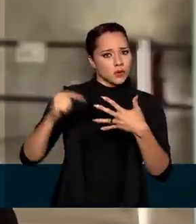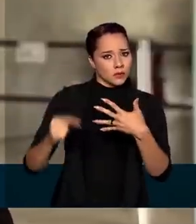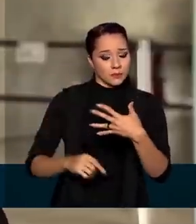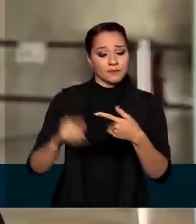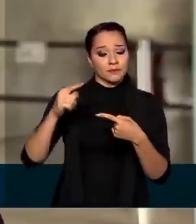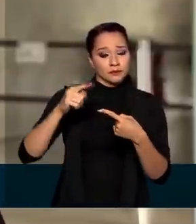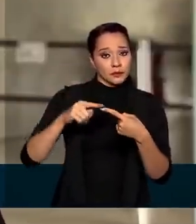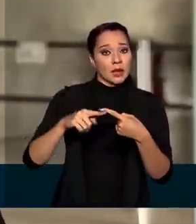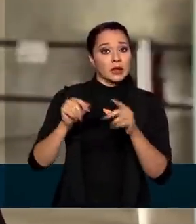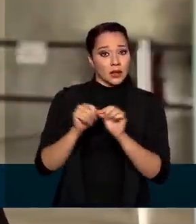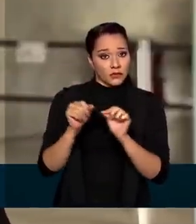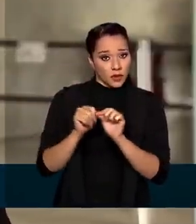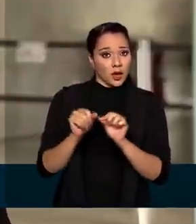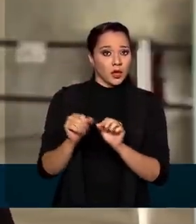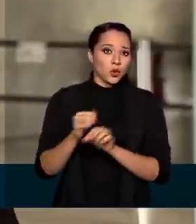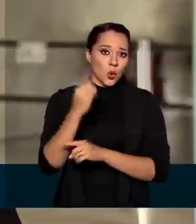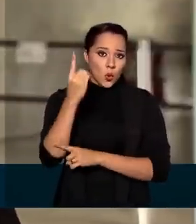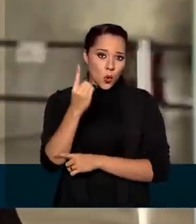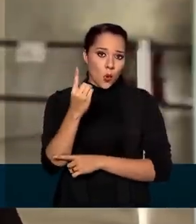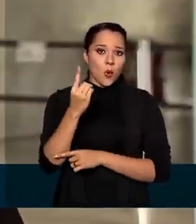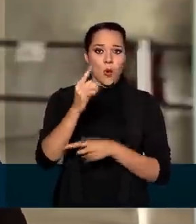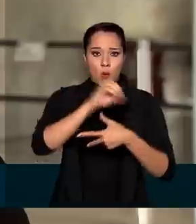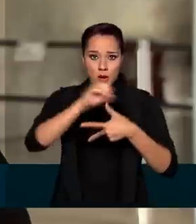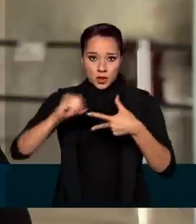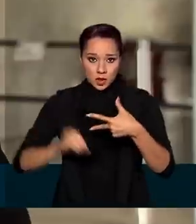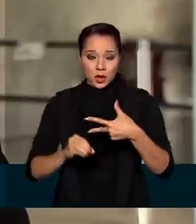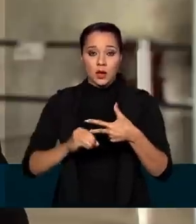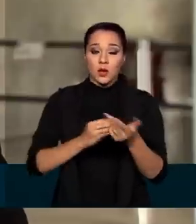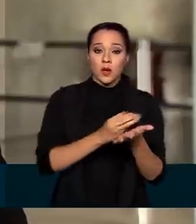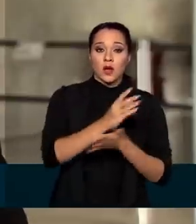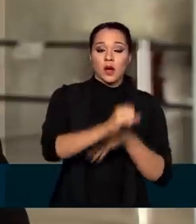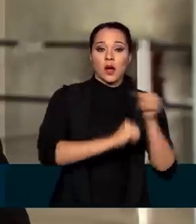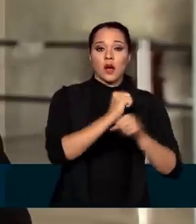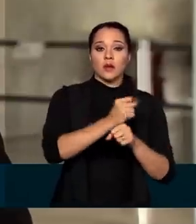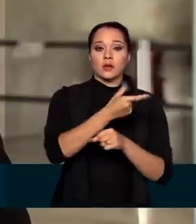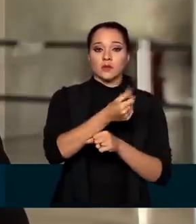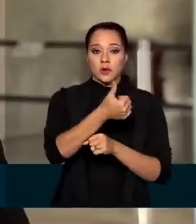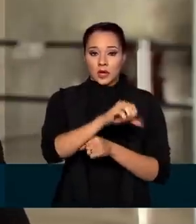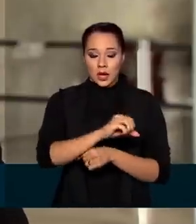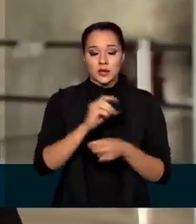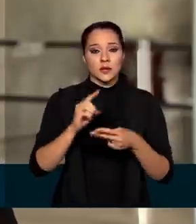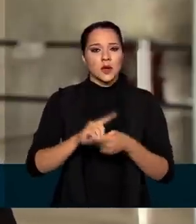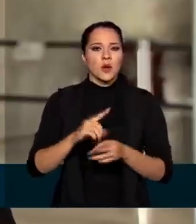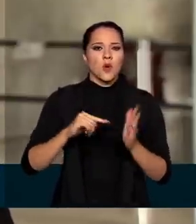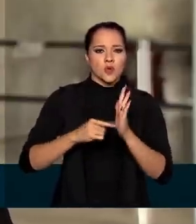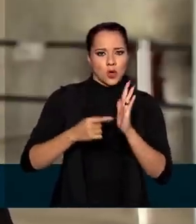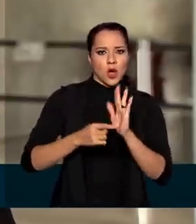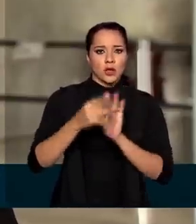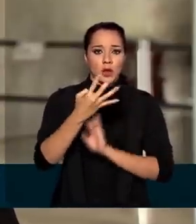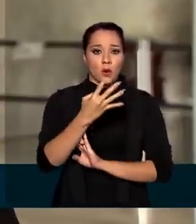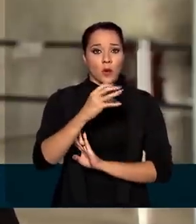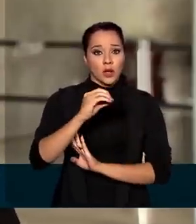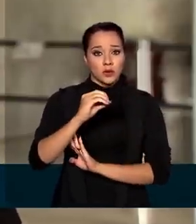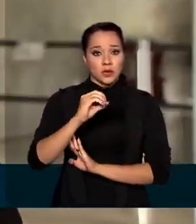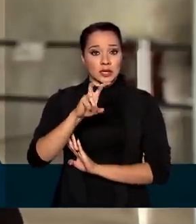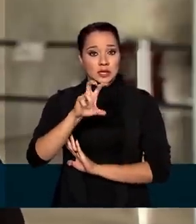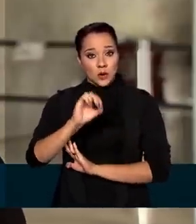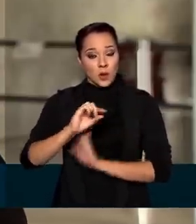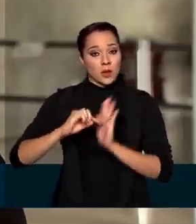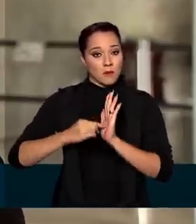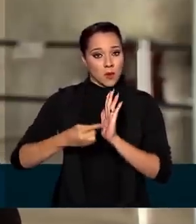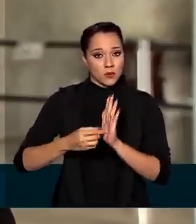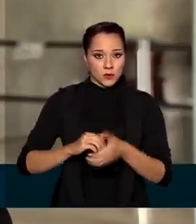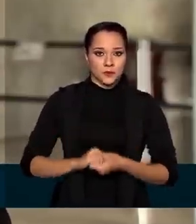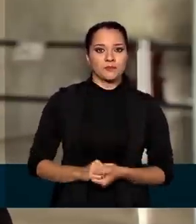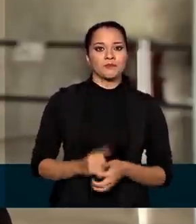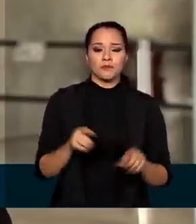Ter participado de pelo menos uma edição do Enem a partir de 2010, com média mínima de 450 pontos.